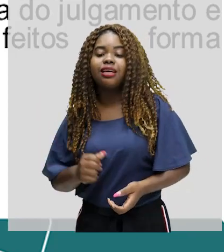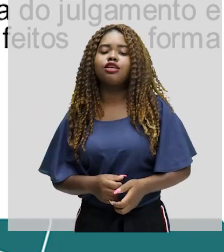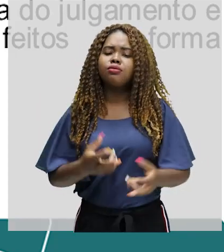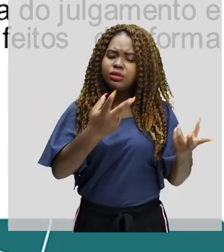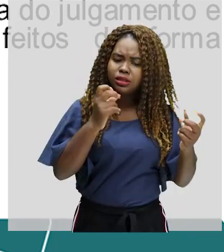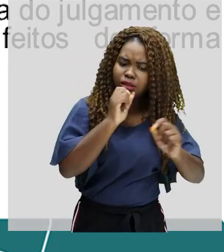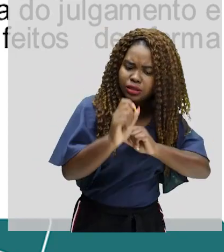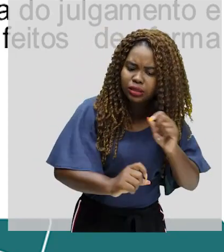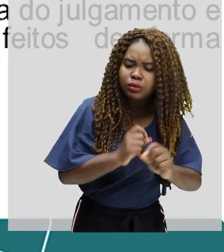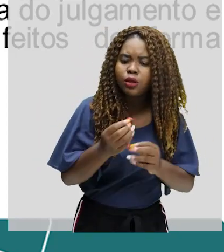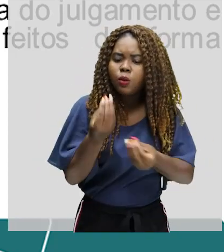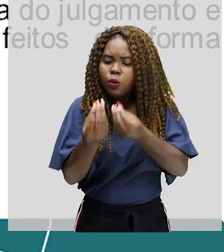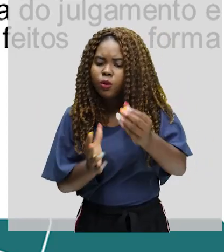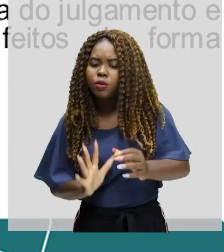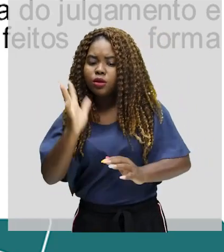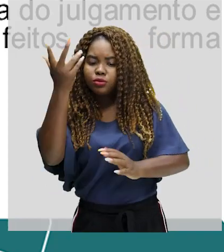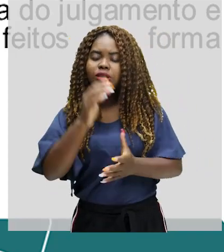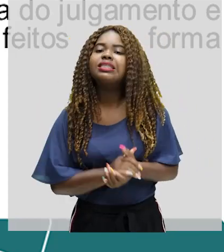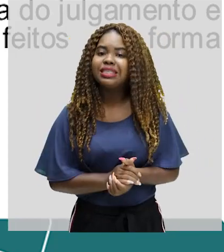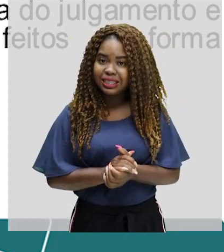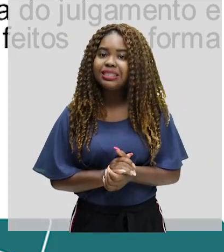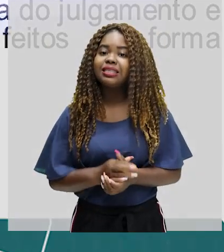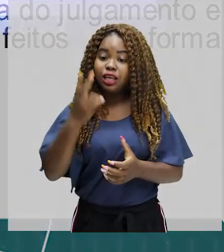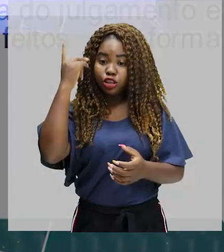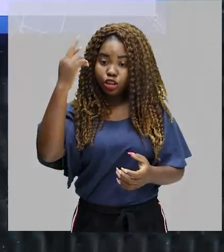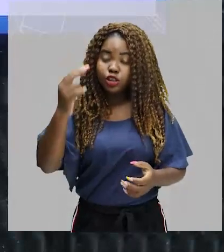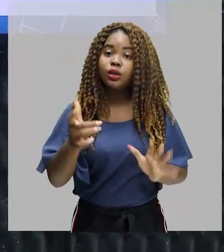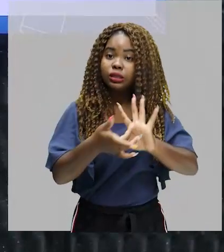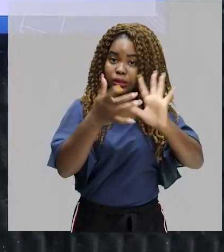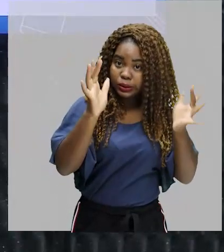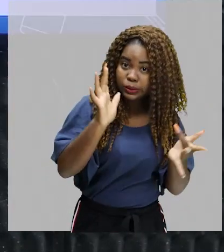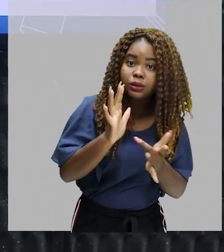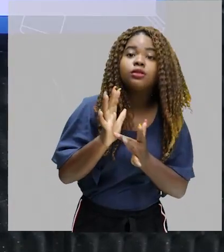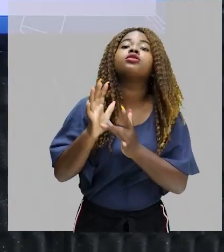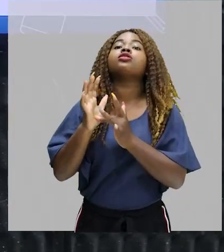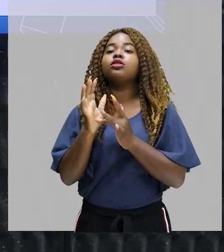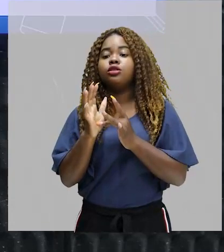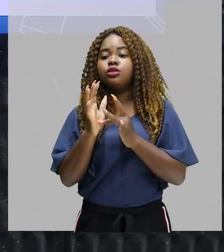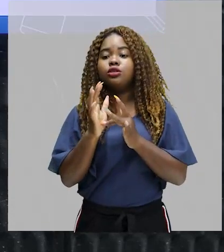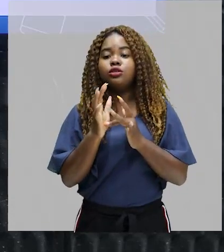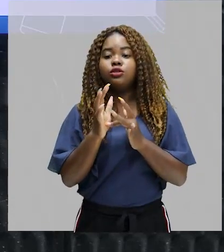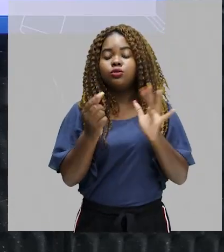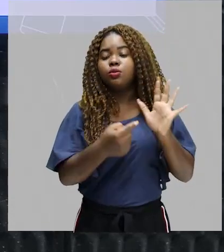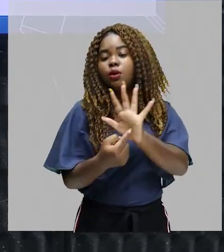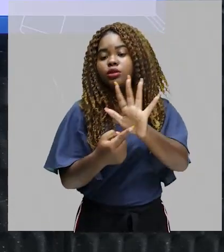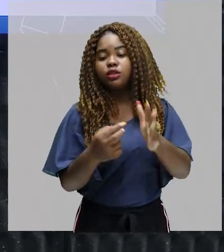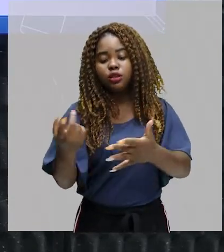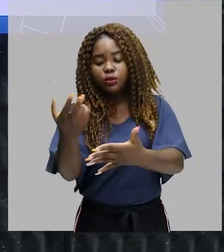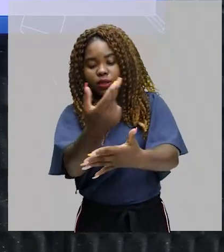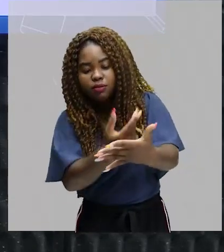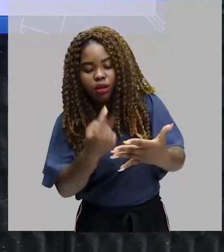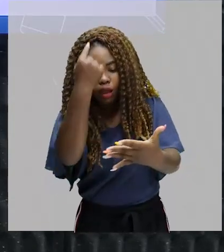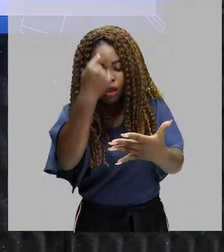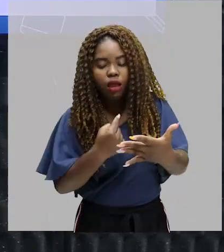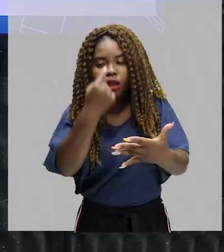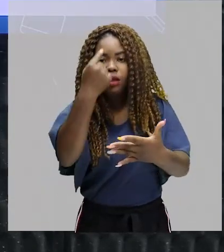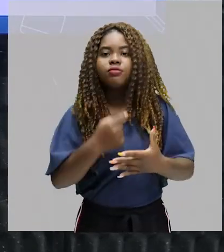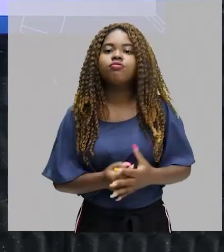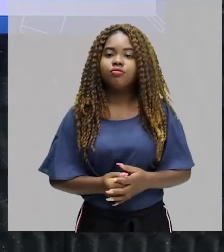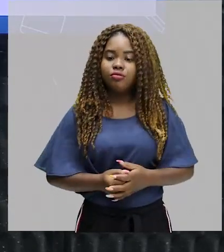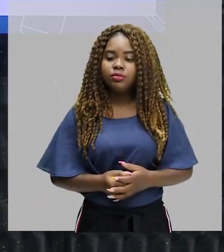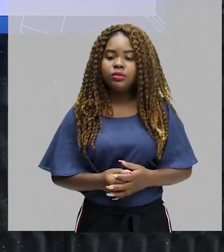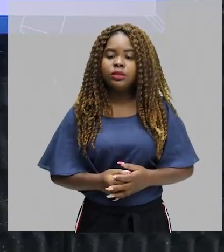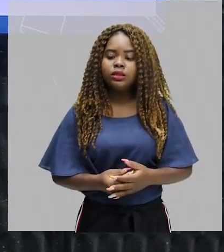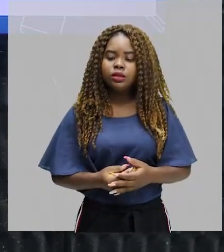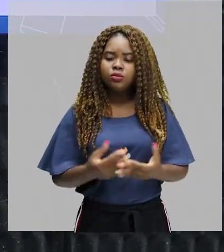julgamento e crucificação de Jesus Cristo, através de desenhos feitos de forma sequencial. Então, essa maneira de